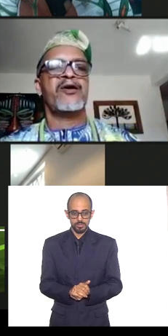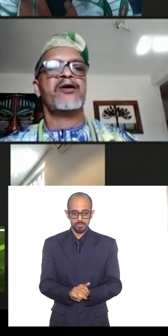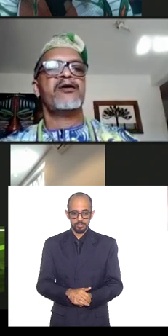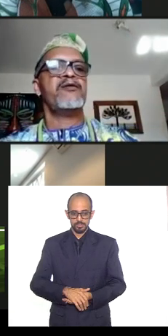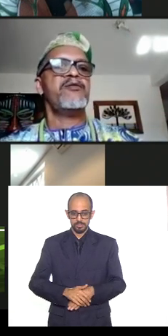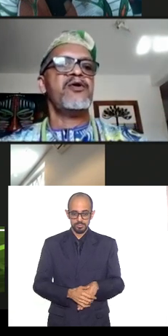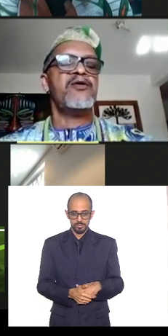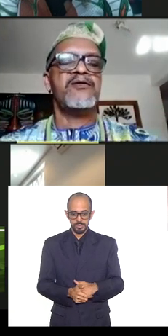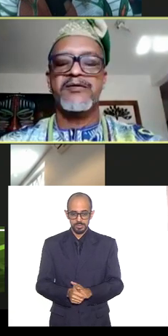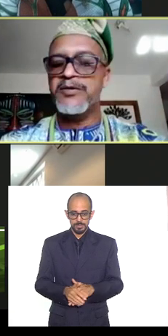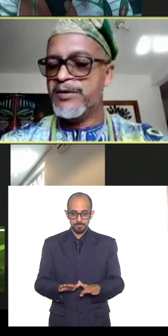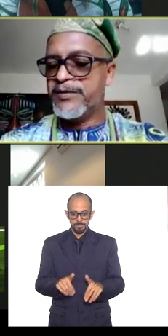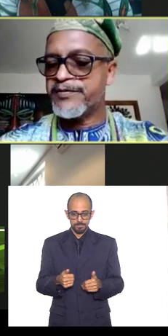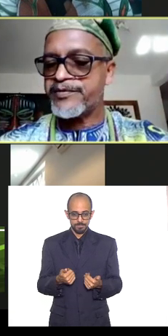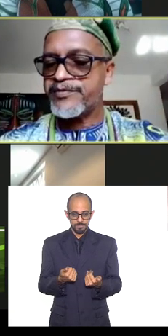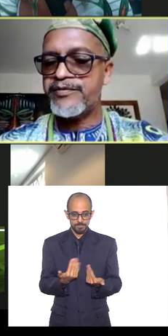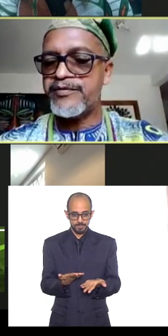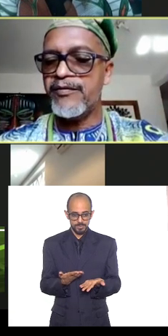bom